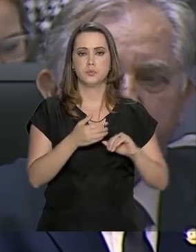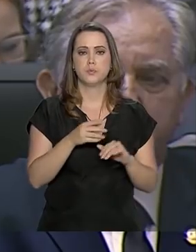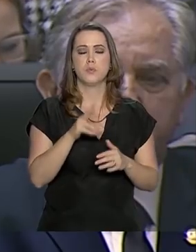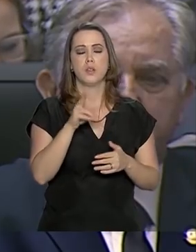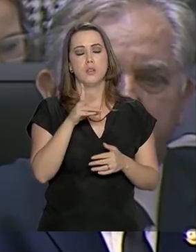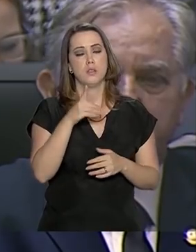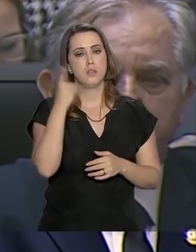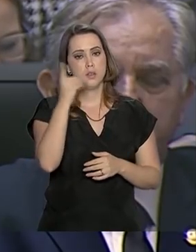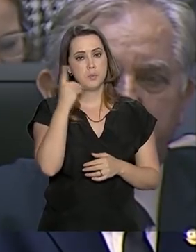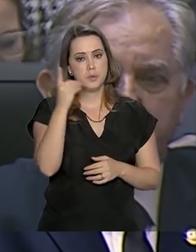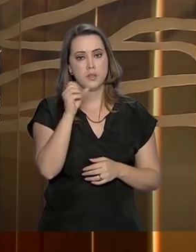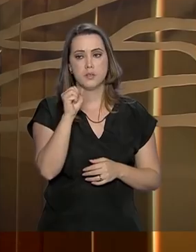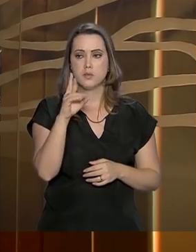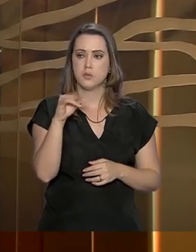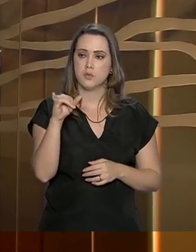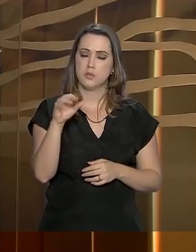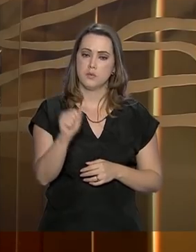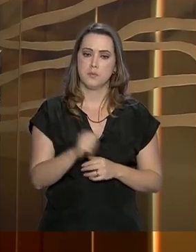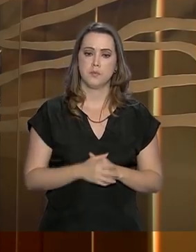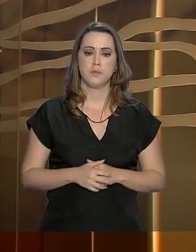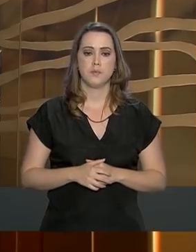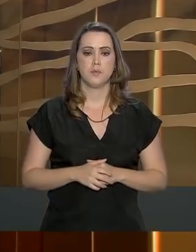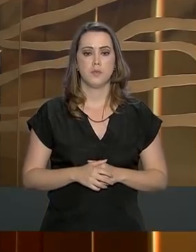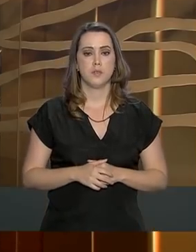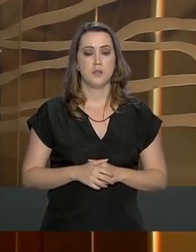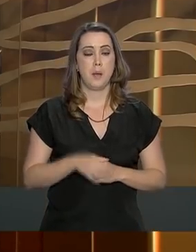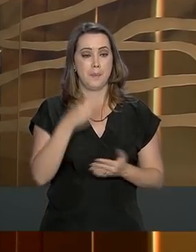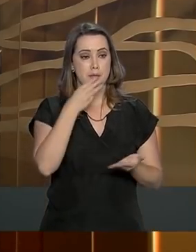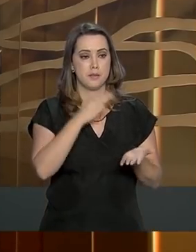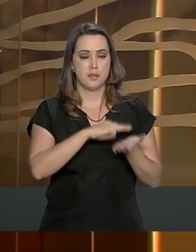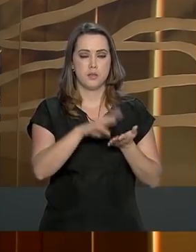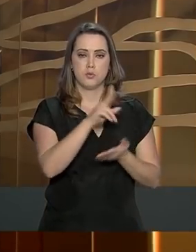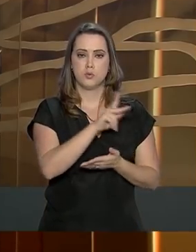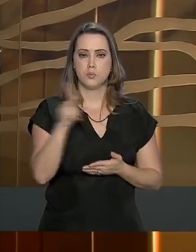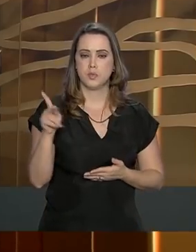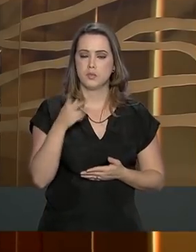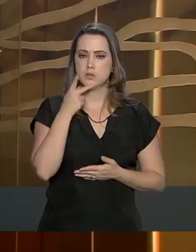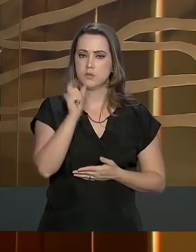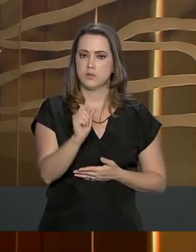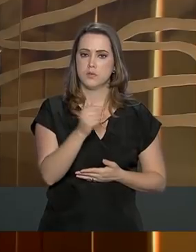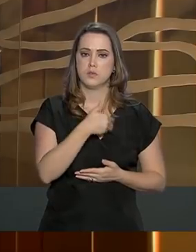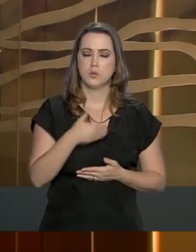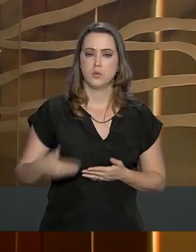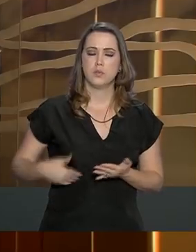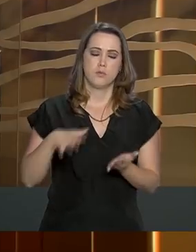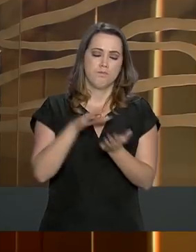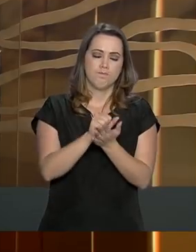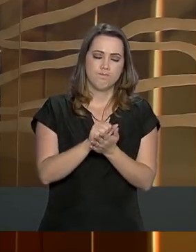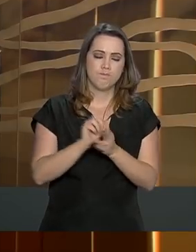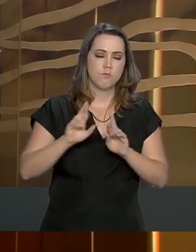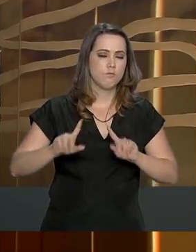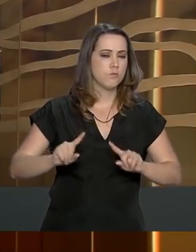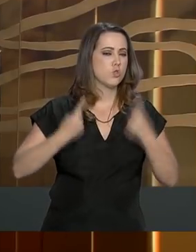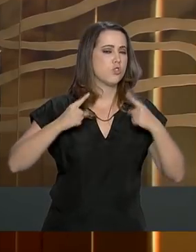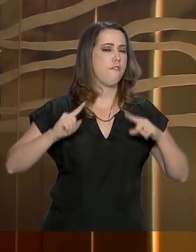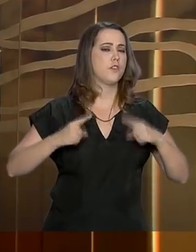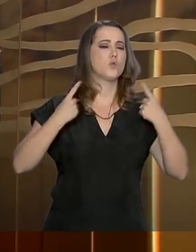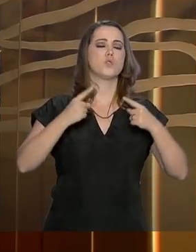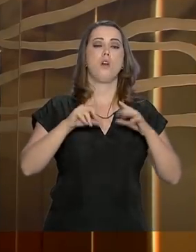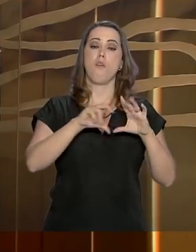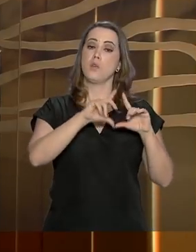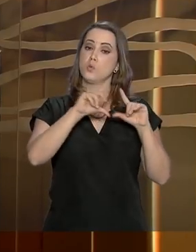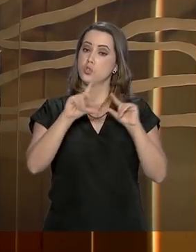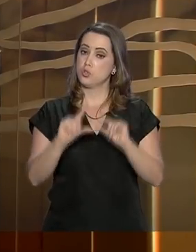deputada Soraya Santos. Segundo a mensagem do presidente, o governo assume um país com inúmeros desafios, como